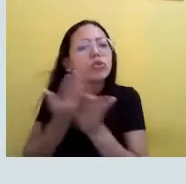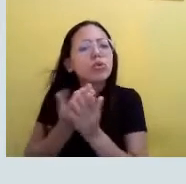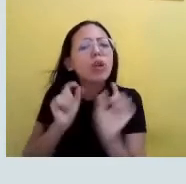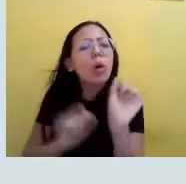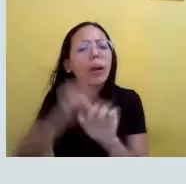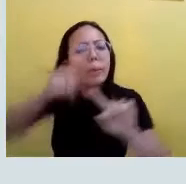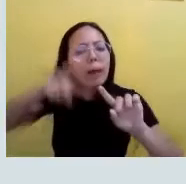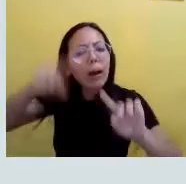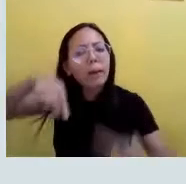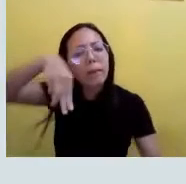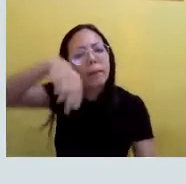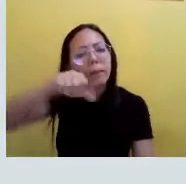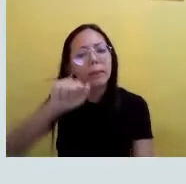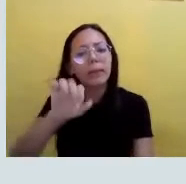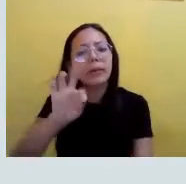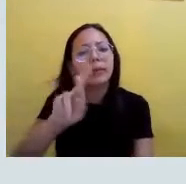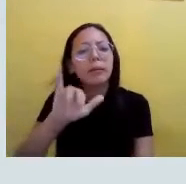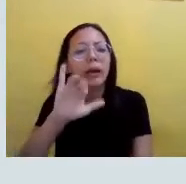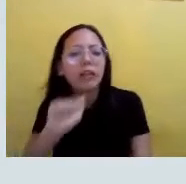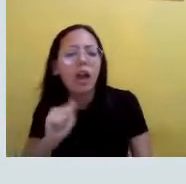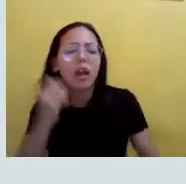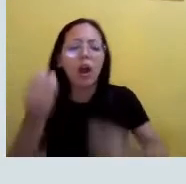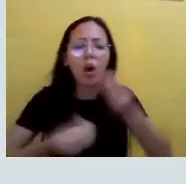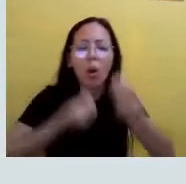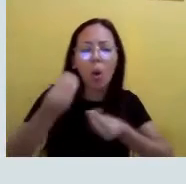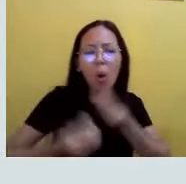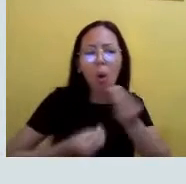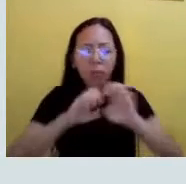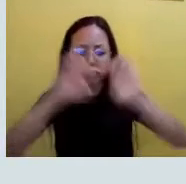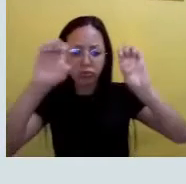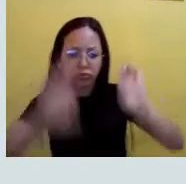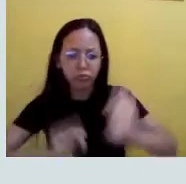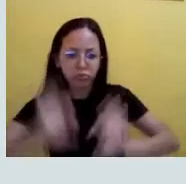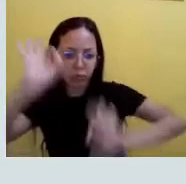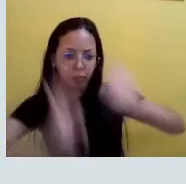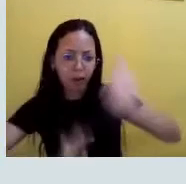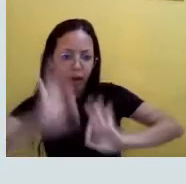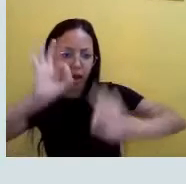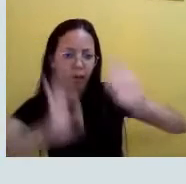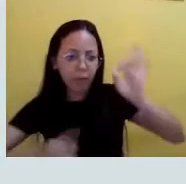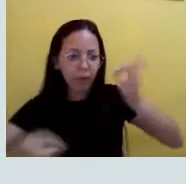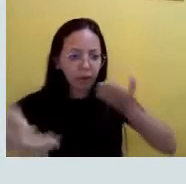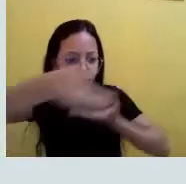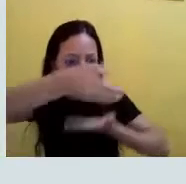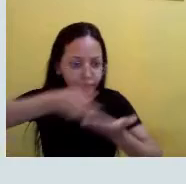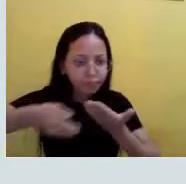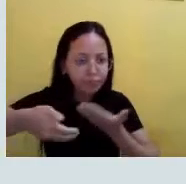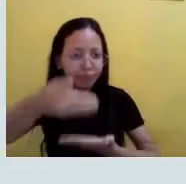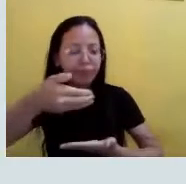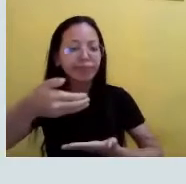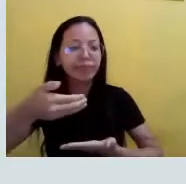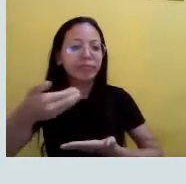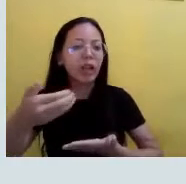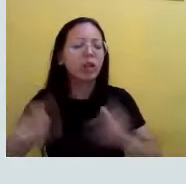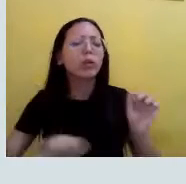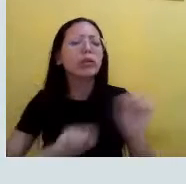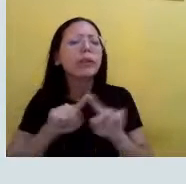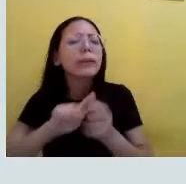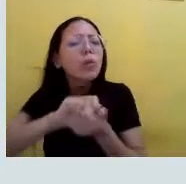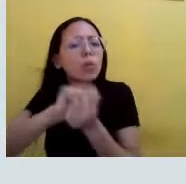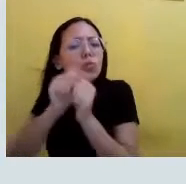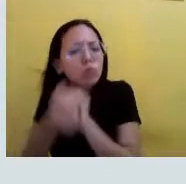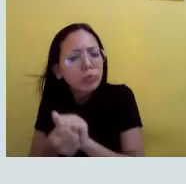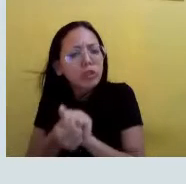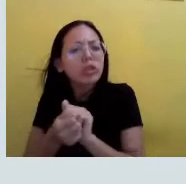E como essa matéria vai estar estruturada e interagindo dentro desse ambiente. Tá? Então, quando a gente tem a matéria, a gente tem uma substância.